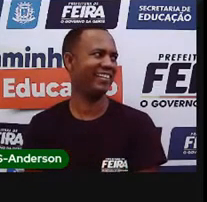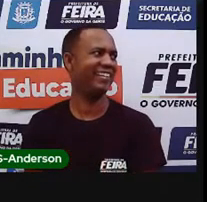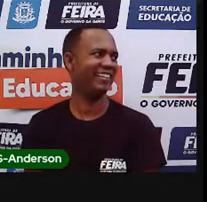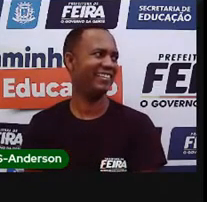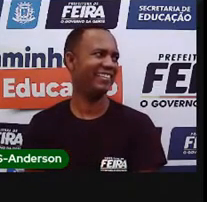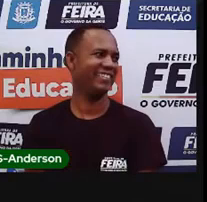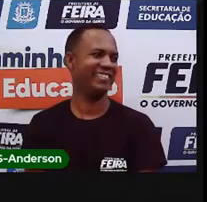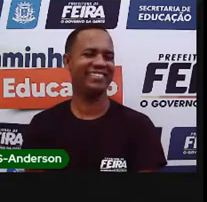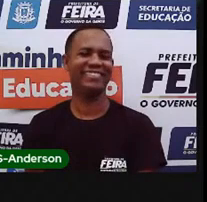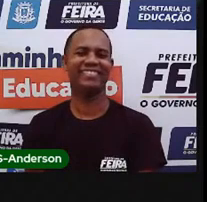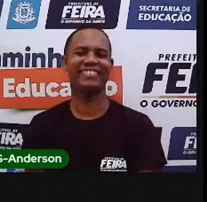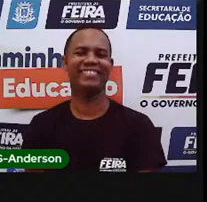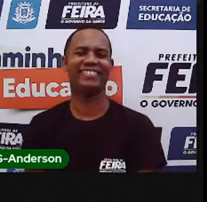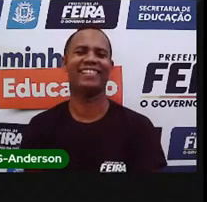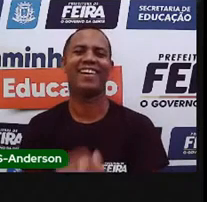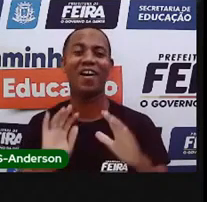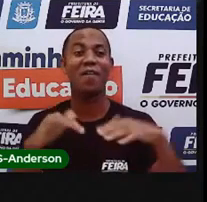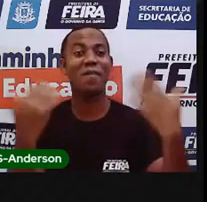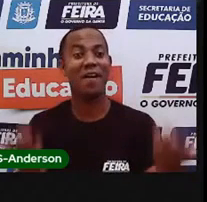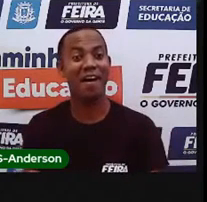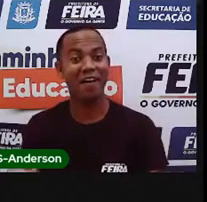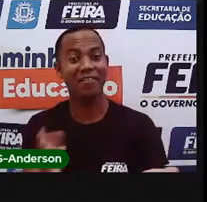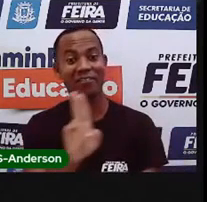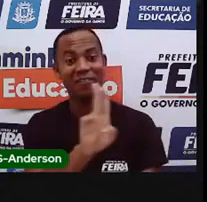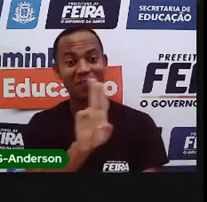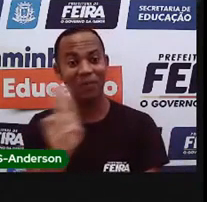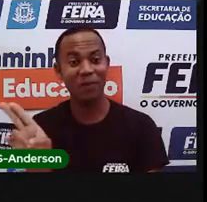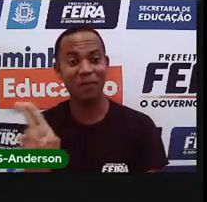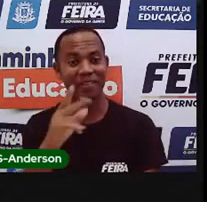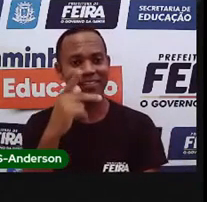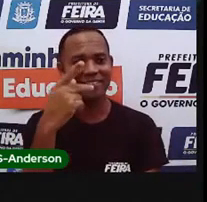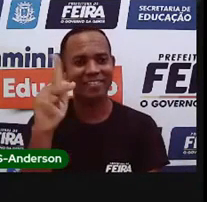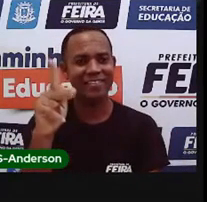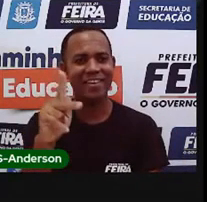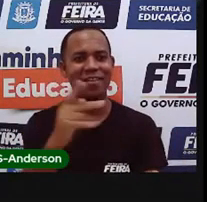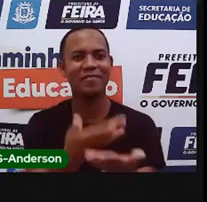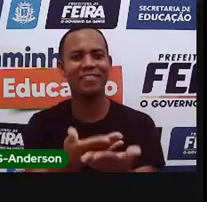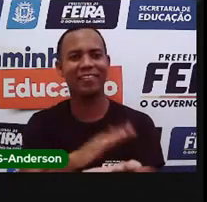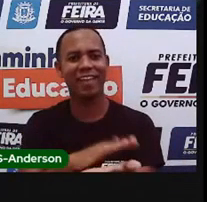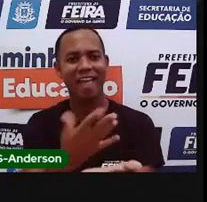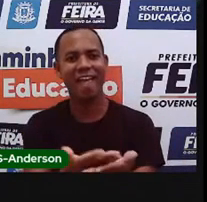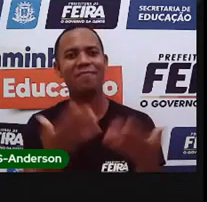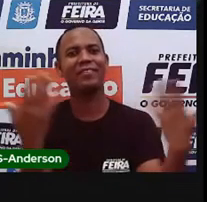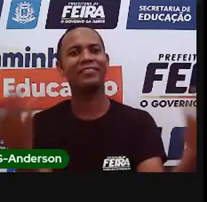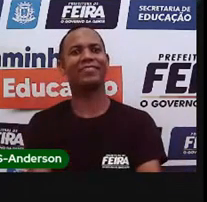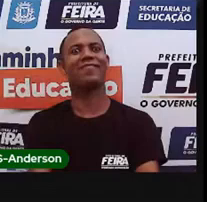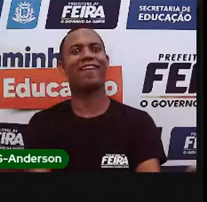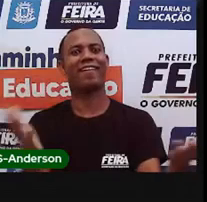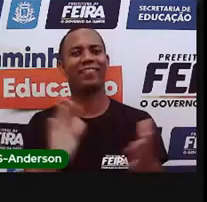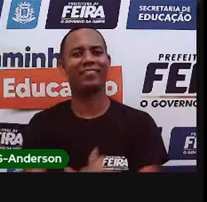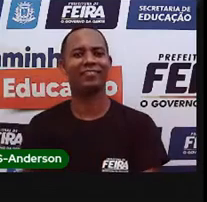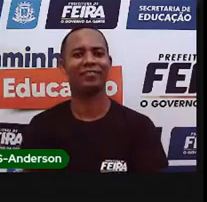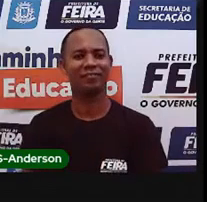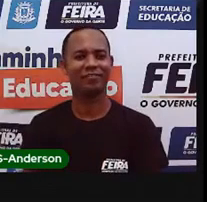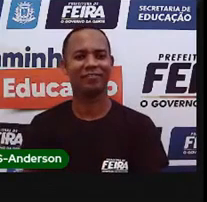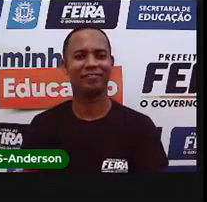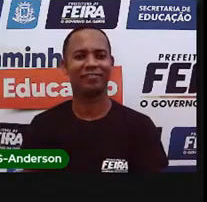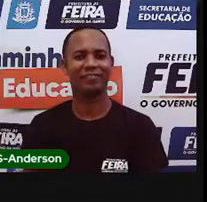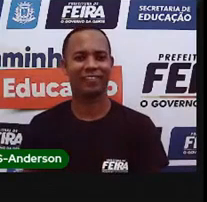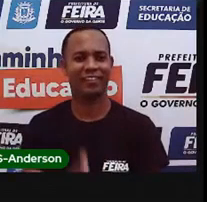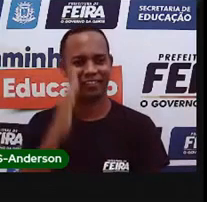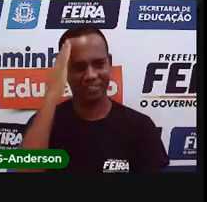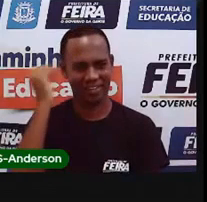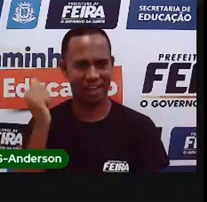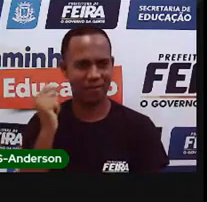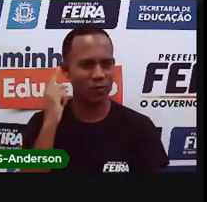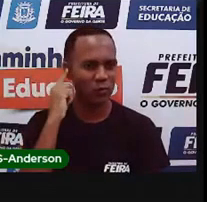Ah, é. Qual o nome do intérprete? Olha só. Anderson acabou de reclamar aqui. E você? Os